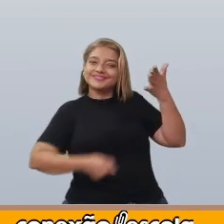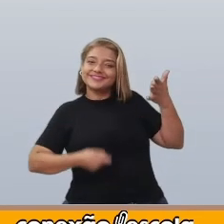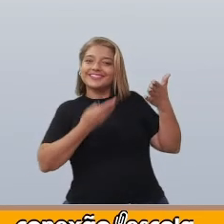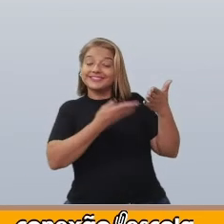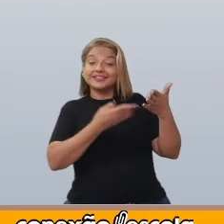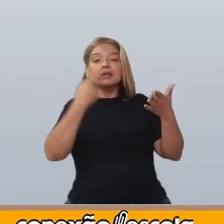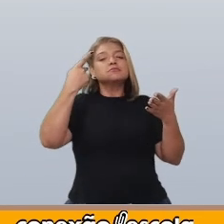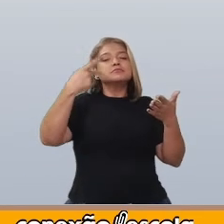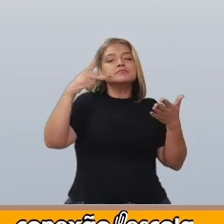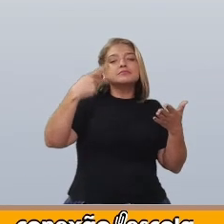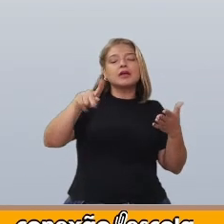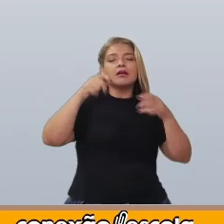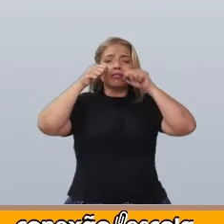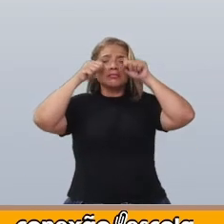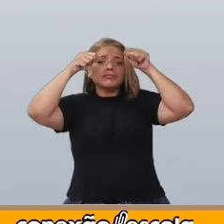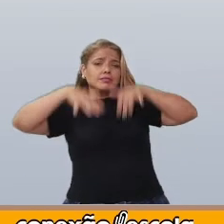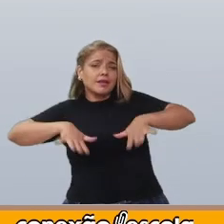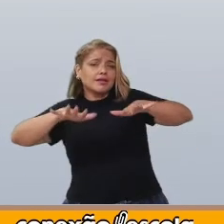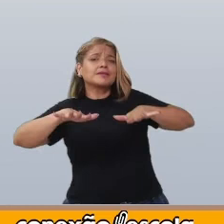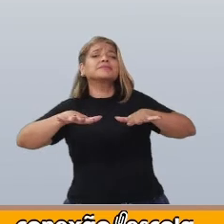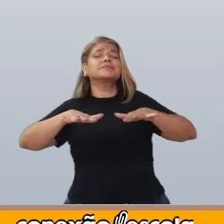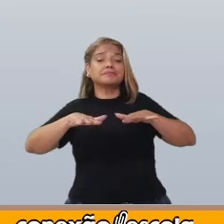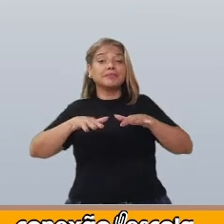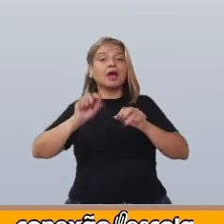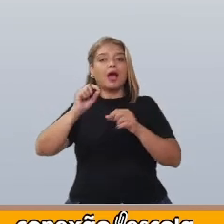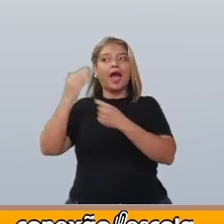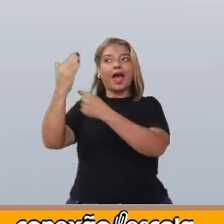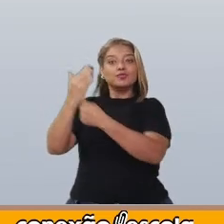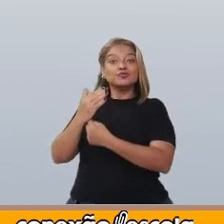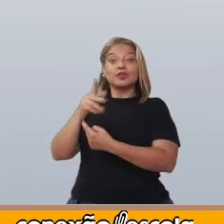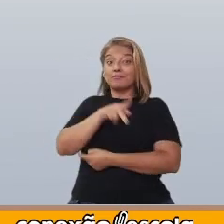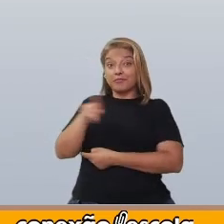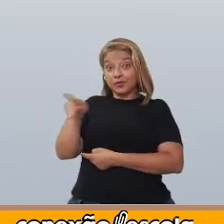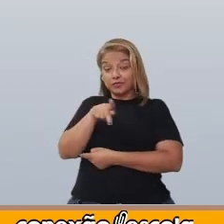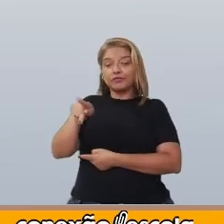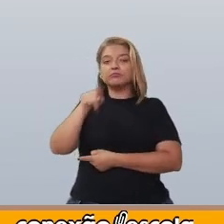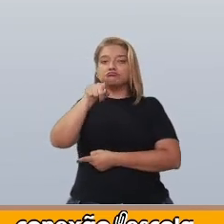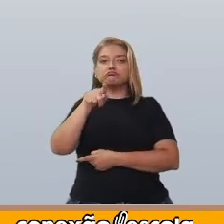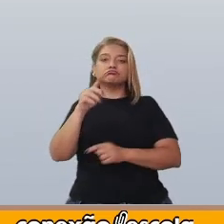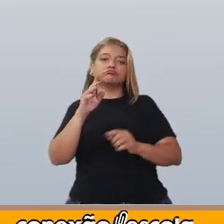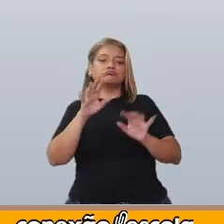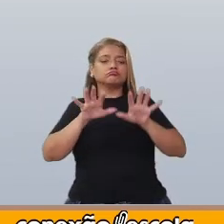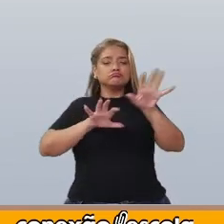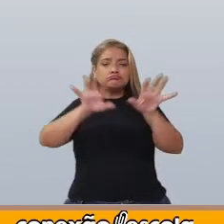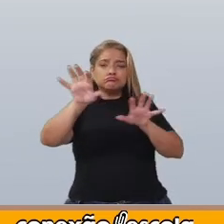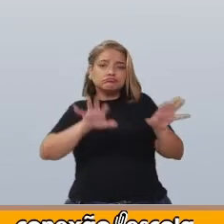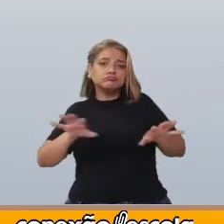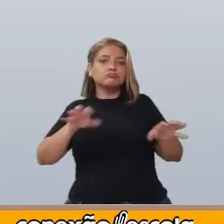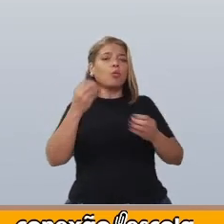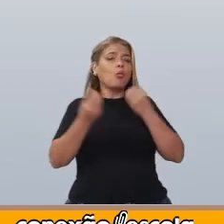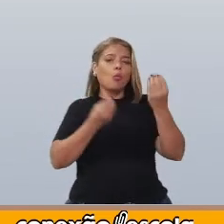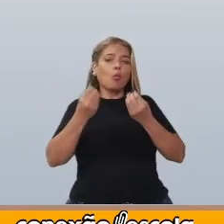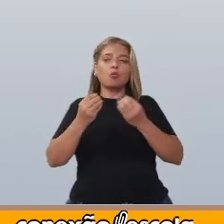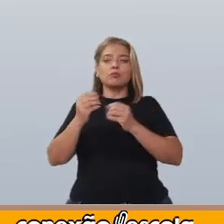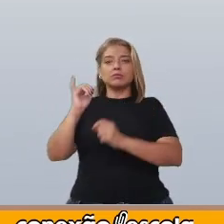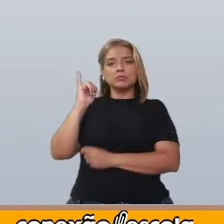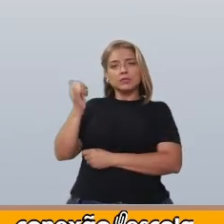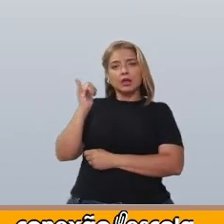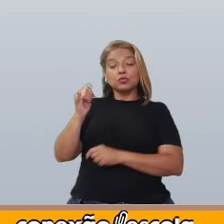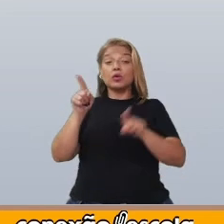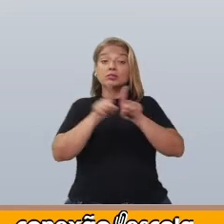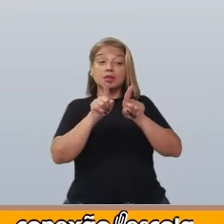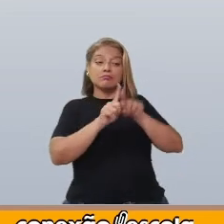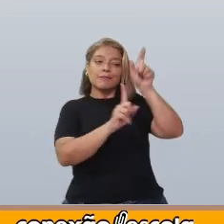uma dramatização? Com a ajuda da professora, separe o narrador e as personagens entre os